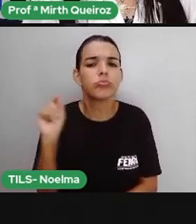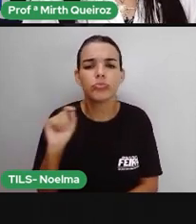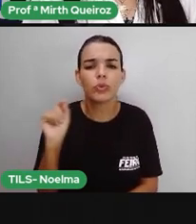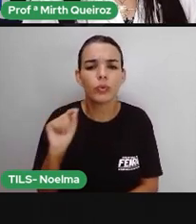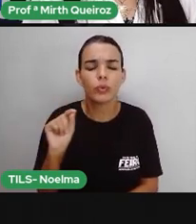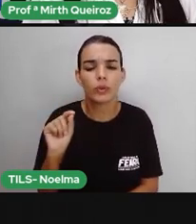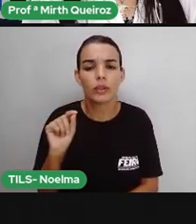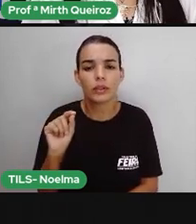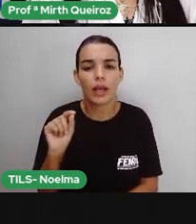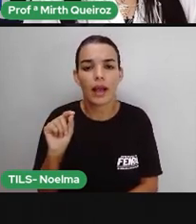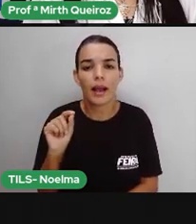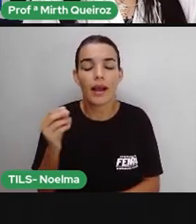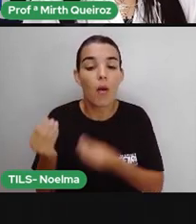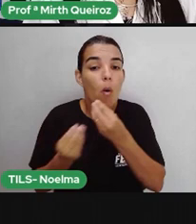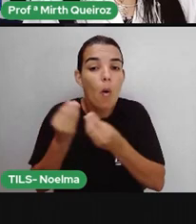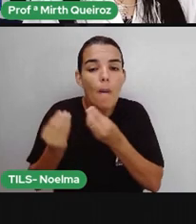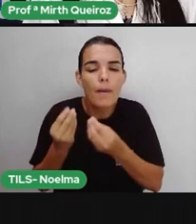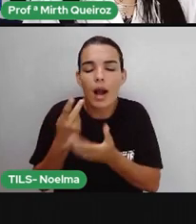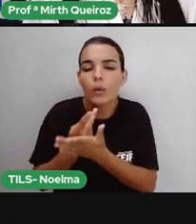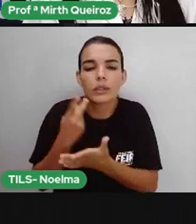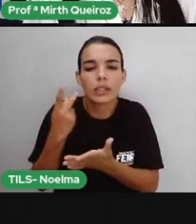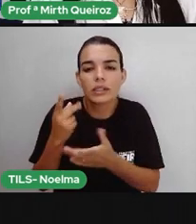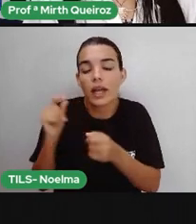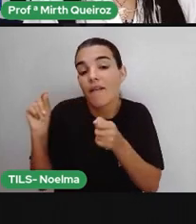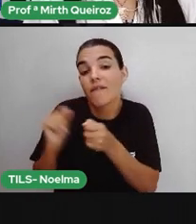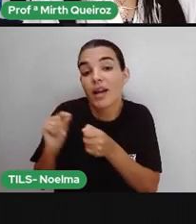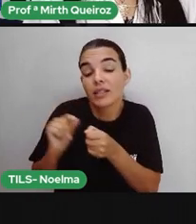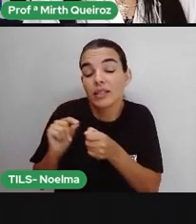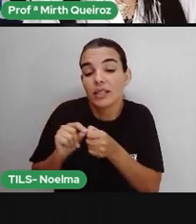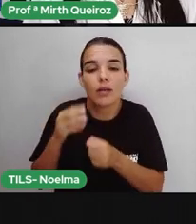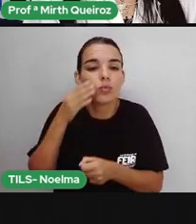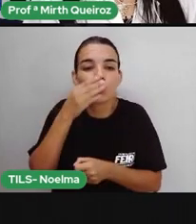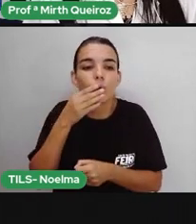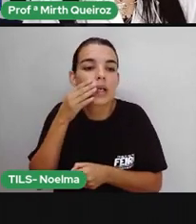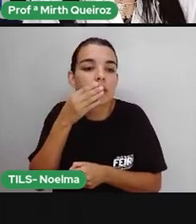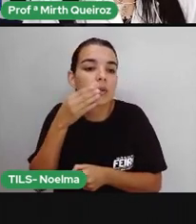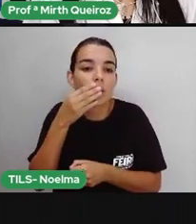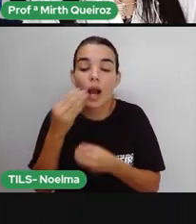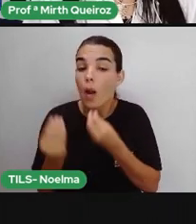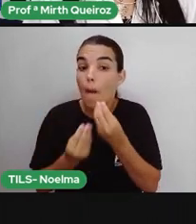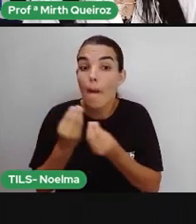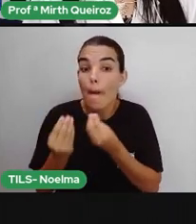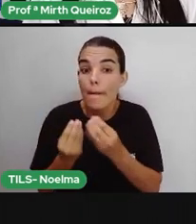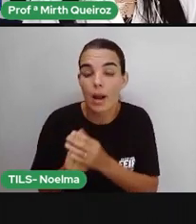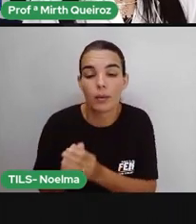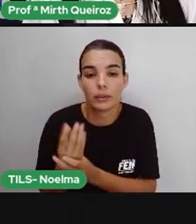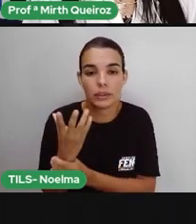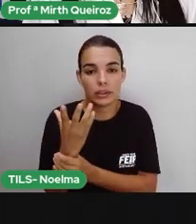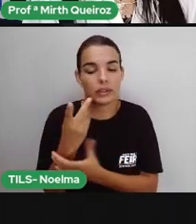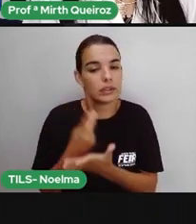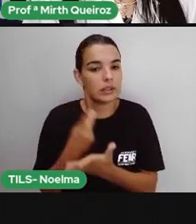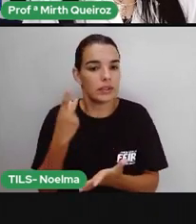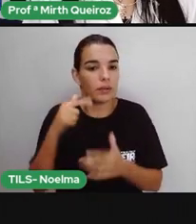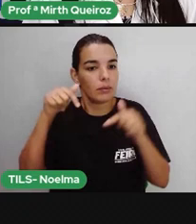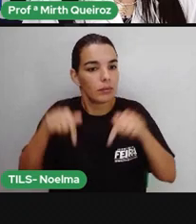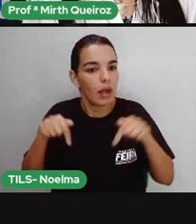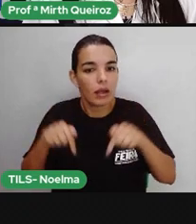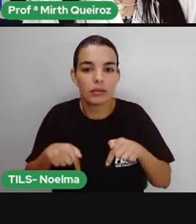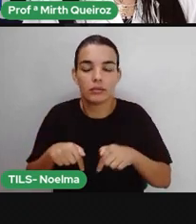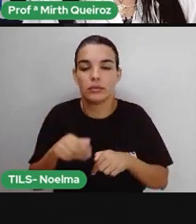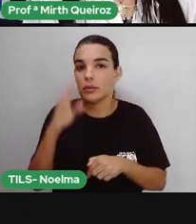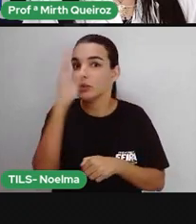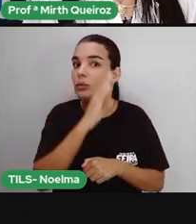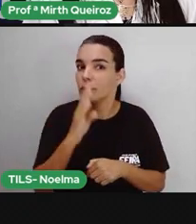a produção açucareira, de onde é que vinha essa açúcar, né? Onde nós tínhamos